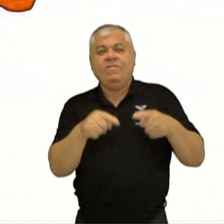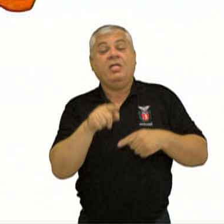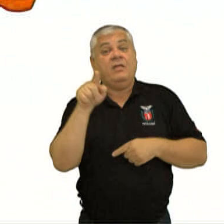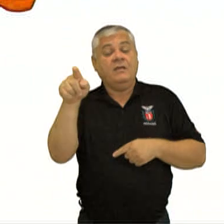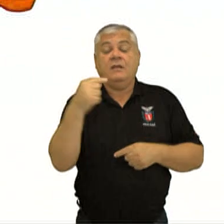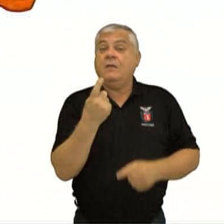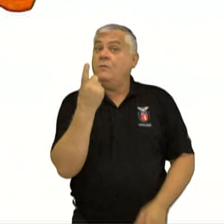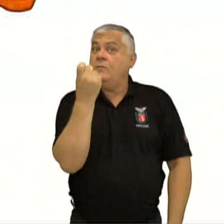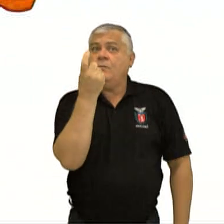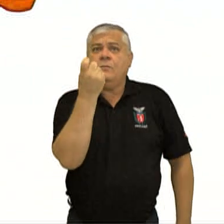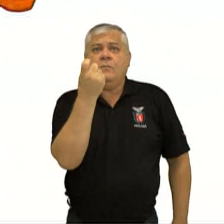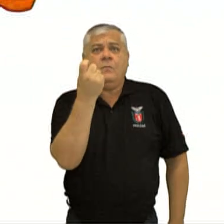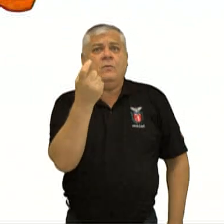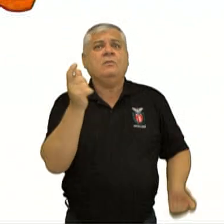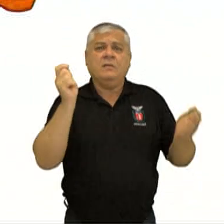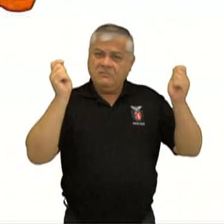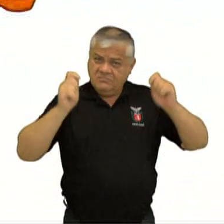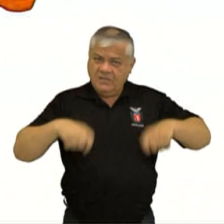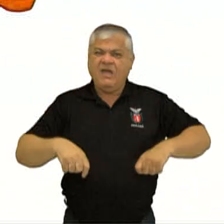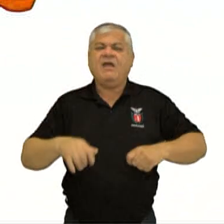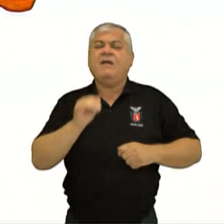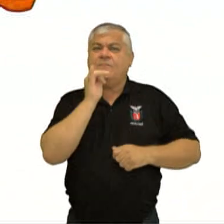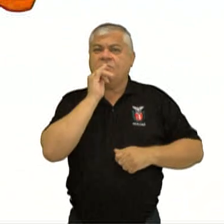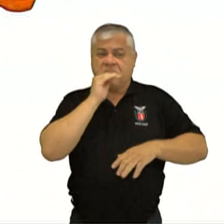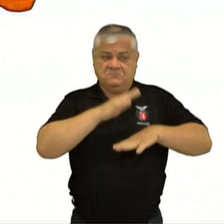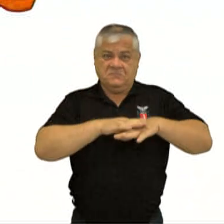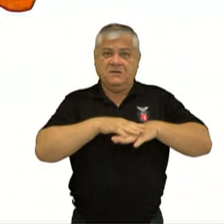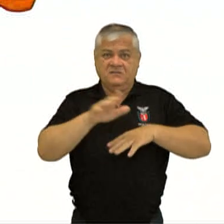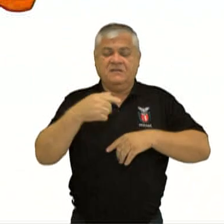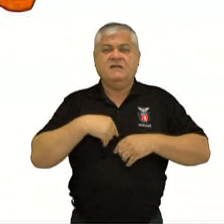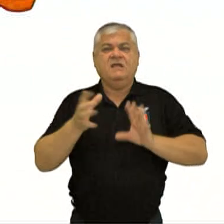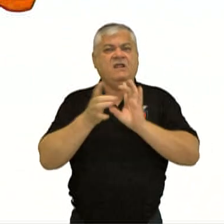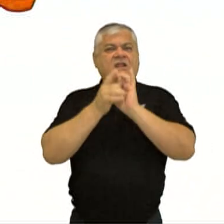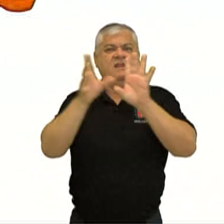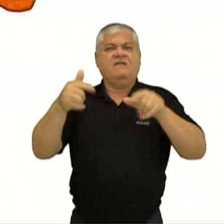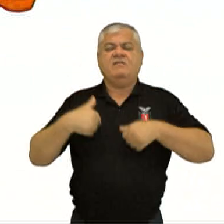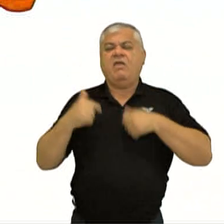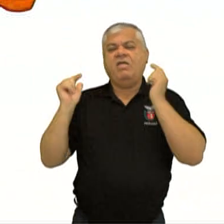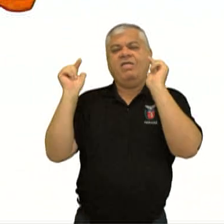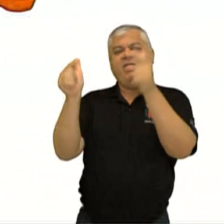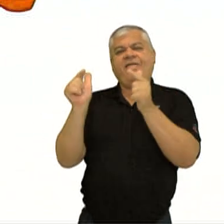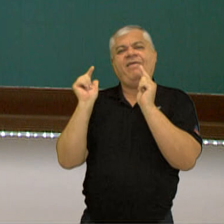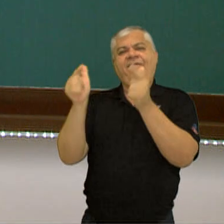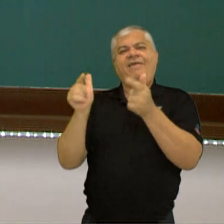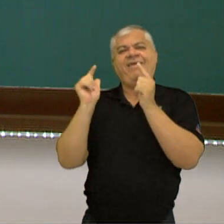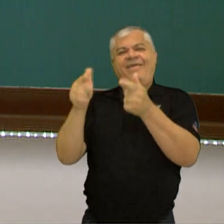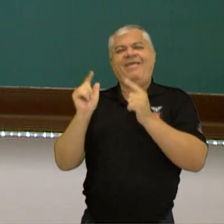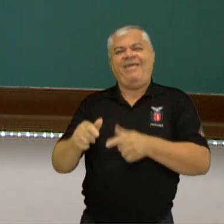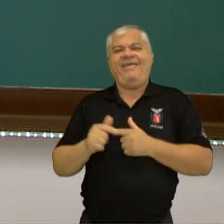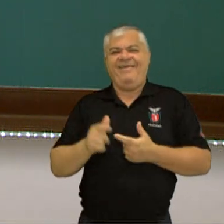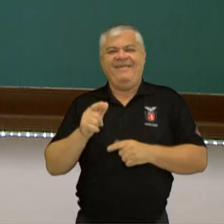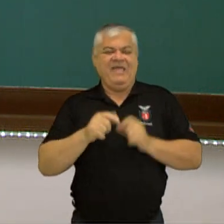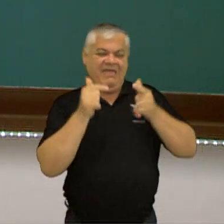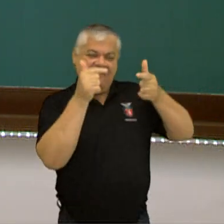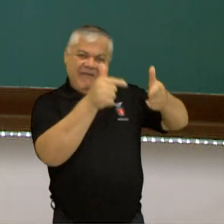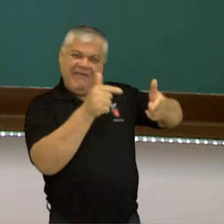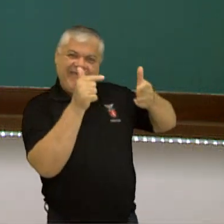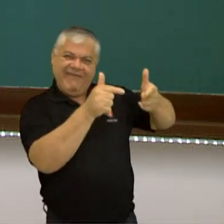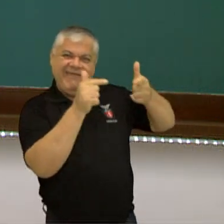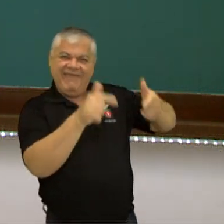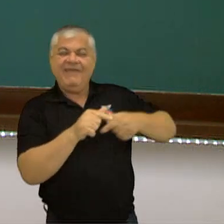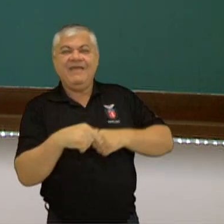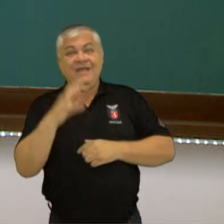ele é o único cara que tem a capacidade e tem a liberdade para fazer as suas críticas sociais, para